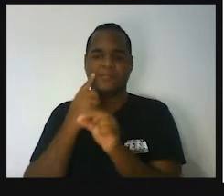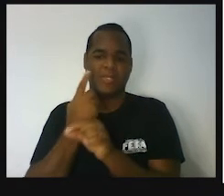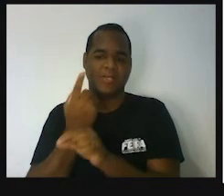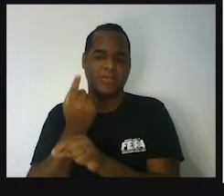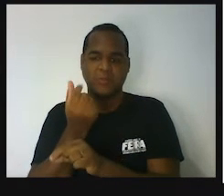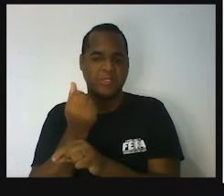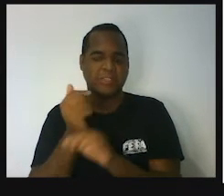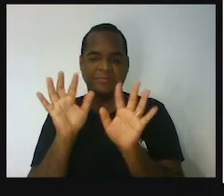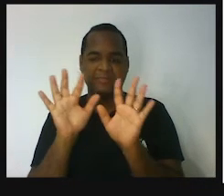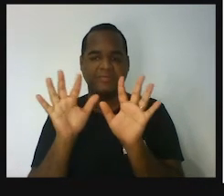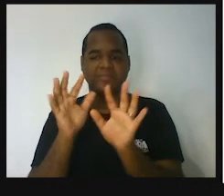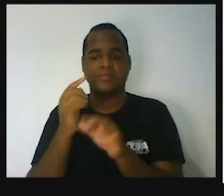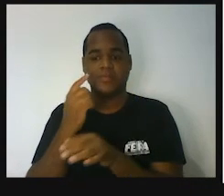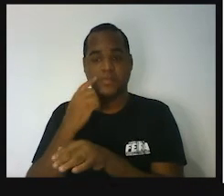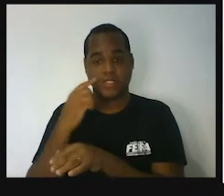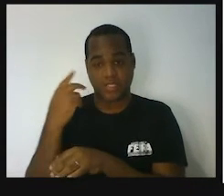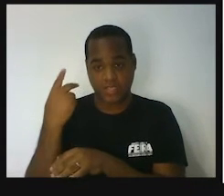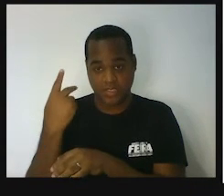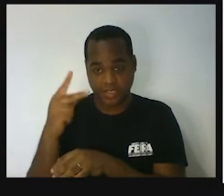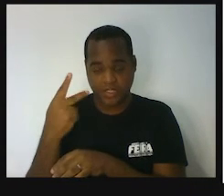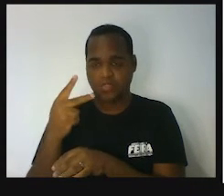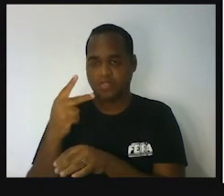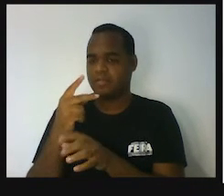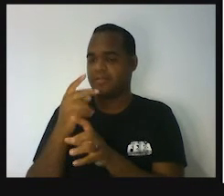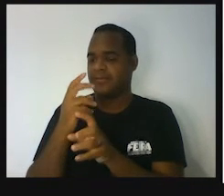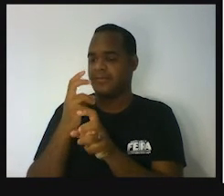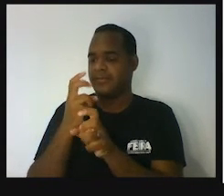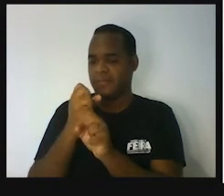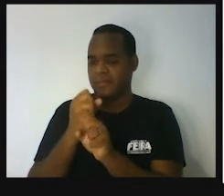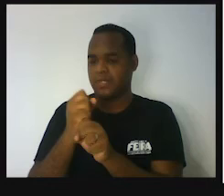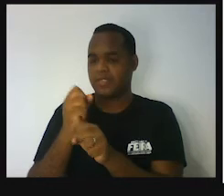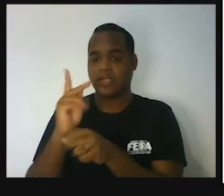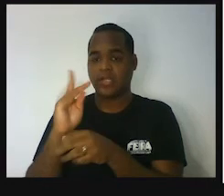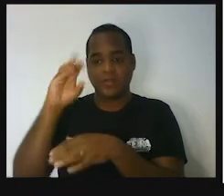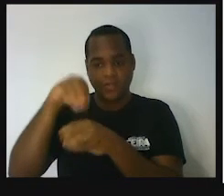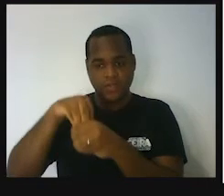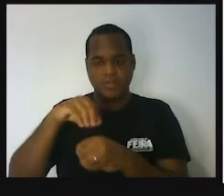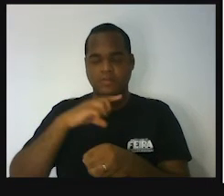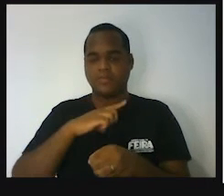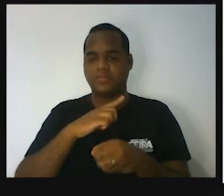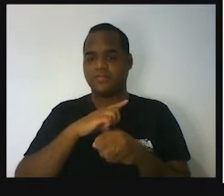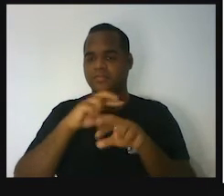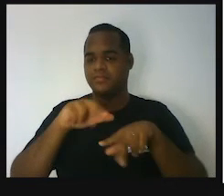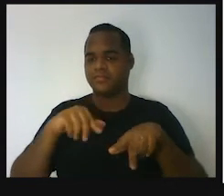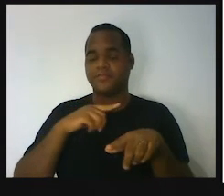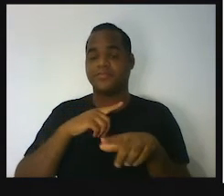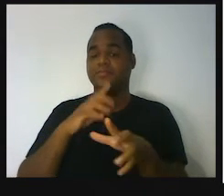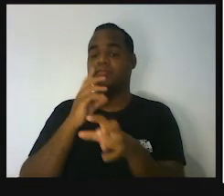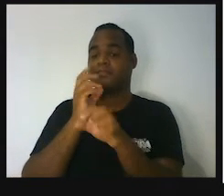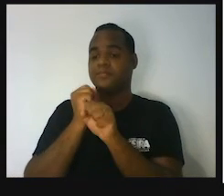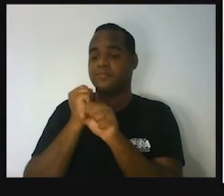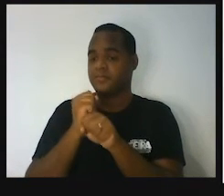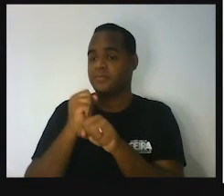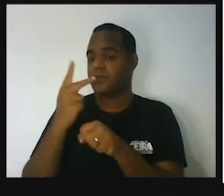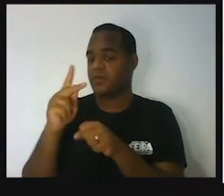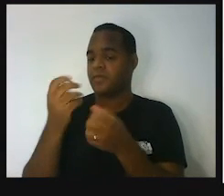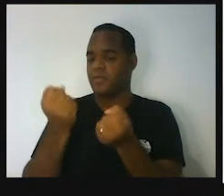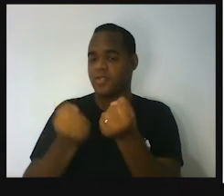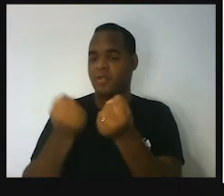verdade. Foi a capacidade total do tanque do carro.